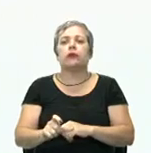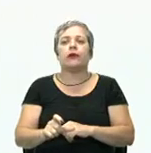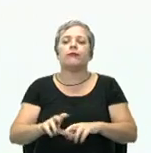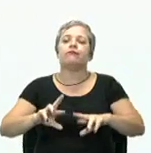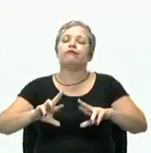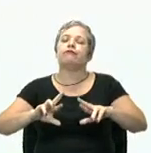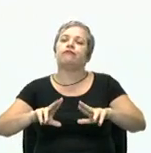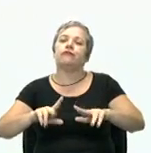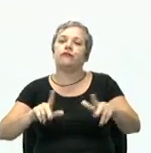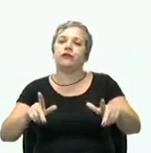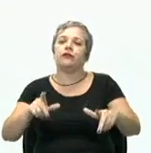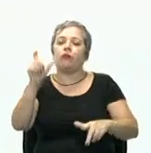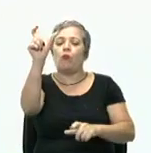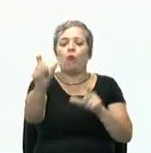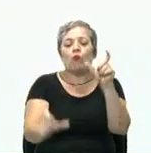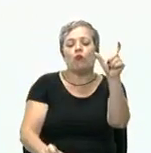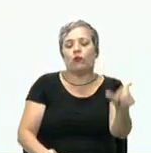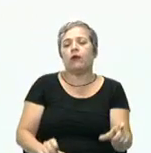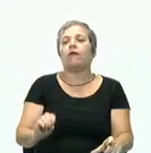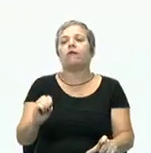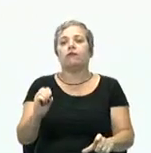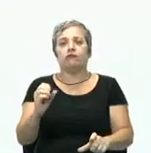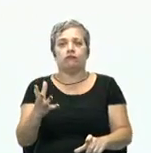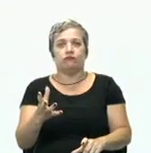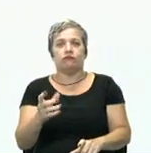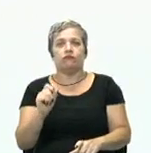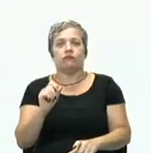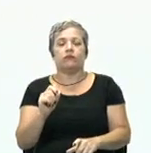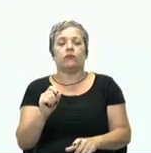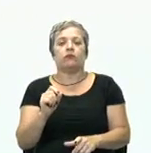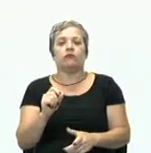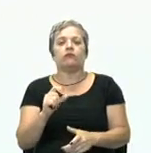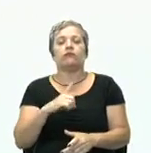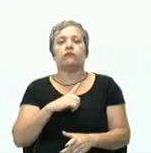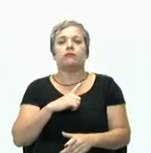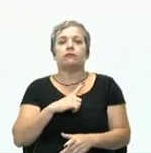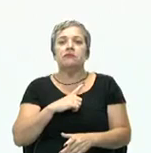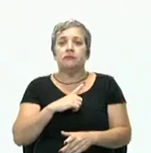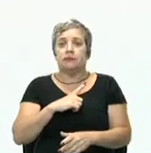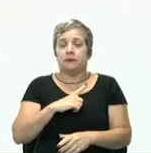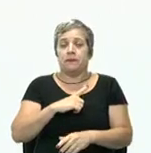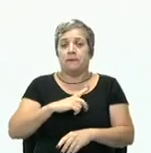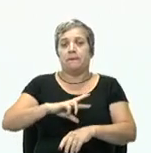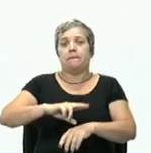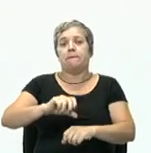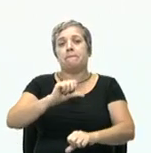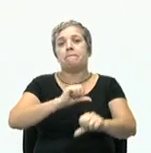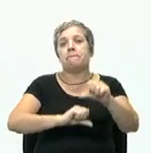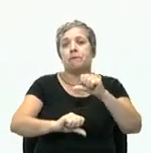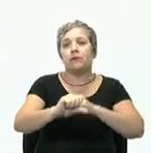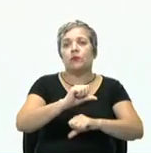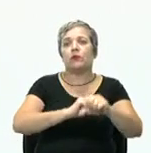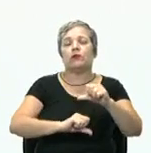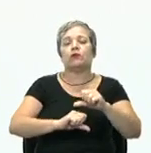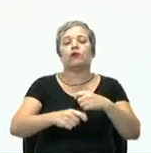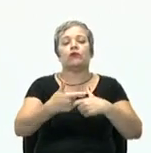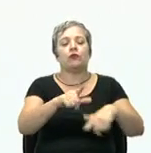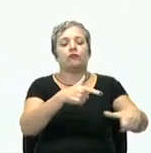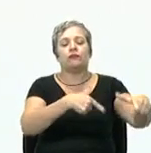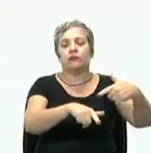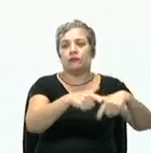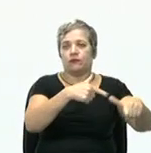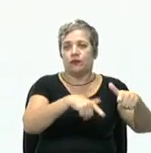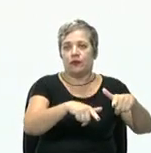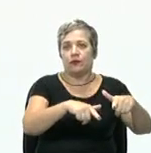diferença individuais entre as pessoas, que introduz o quê? Variações no desempenho das